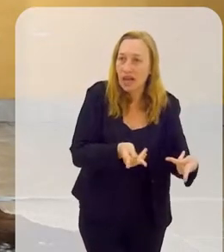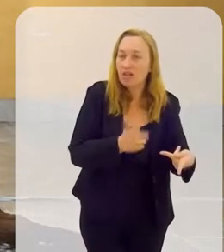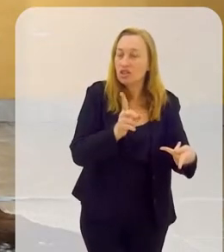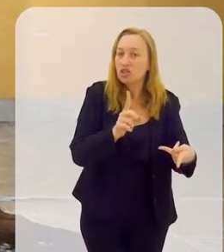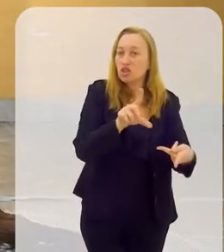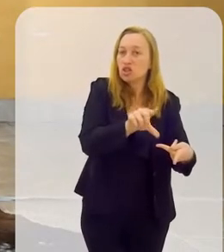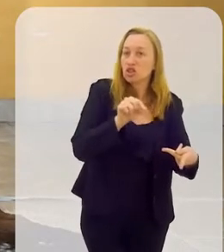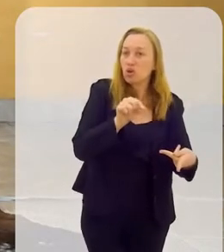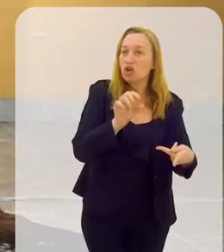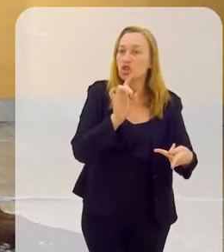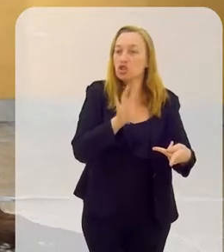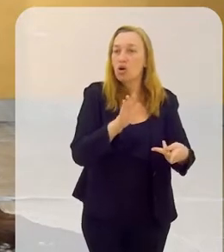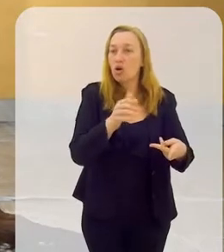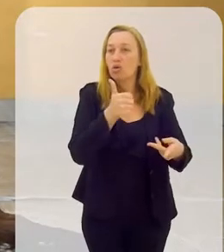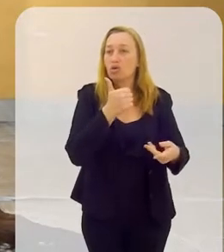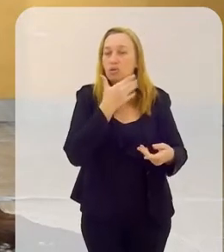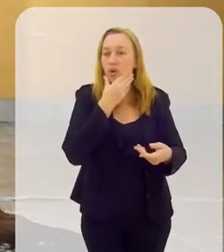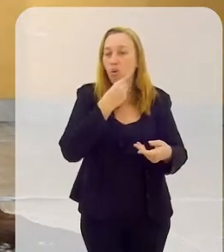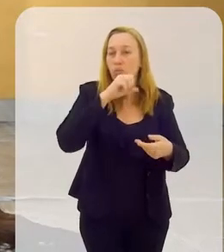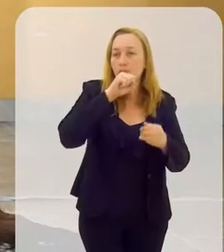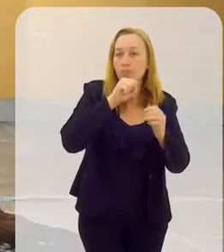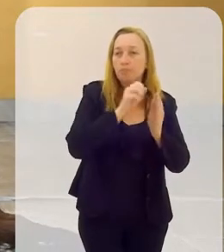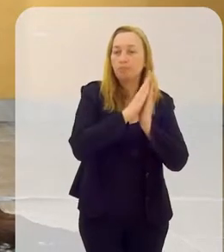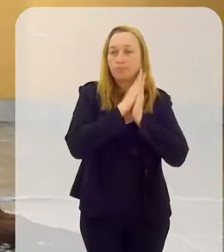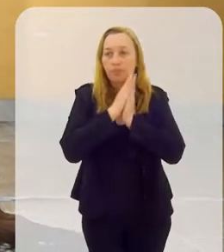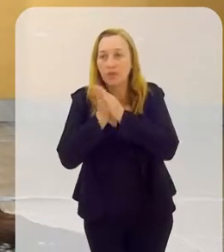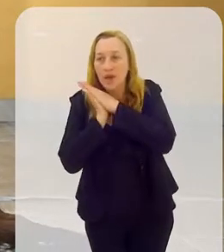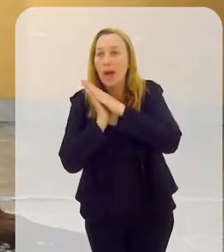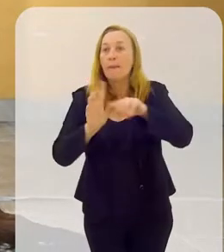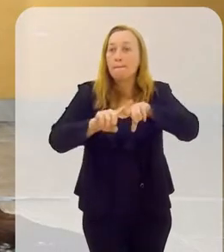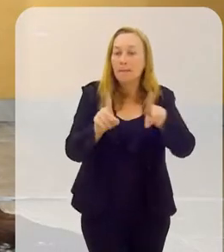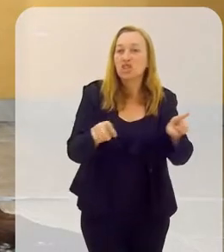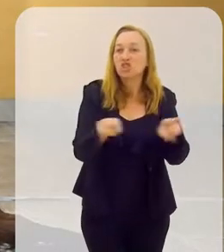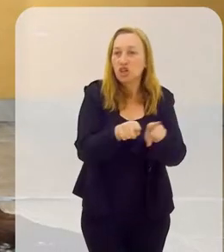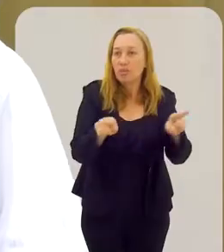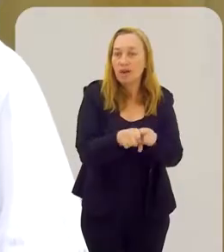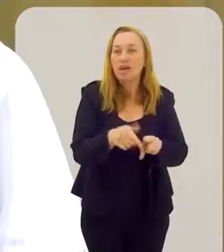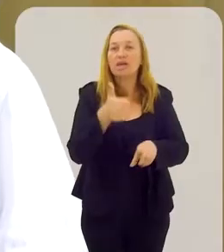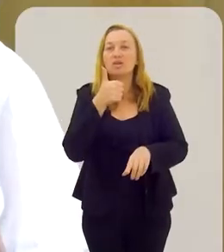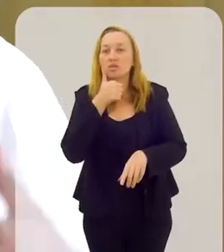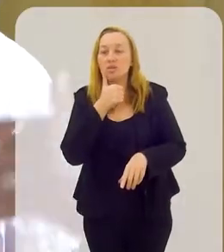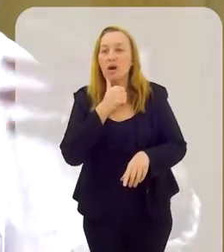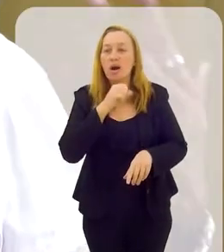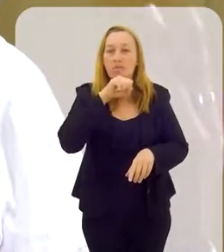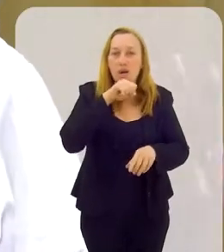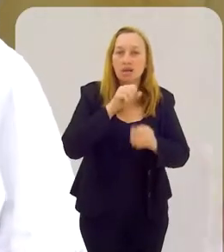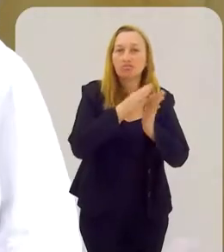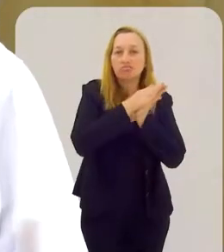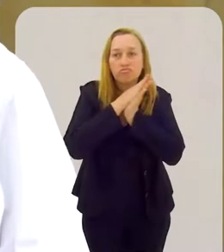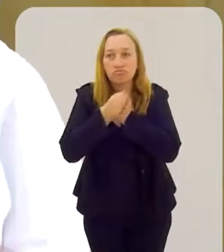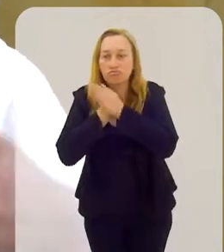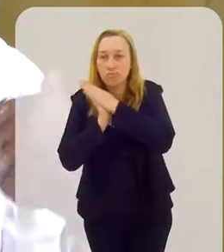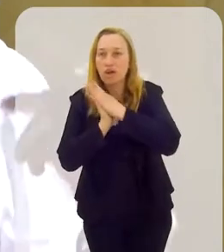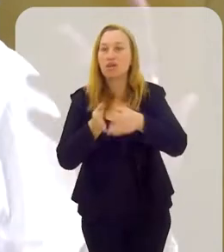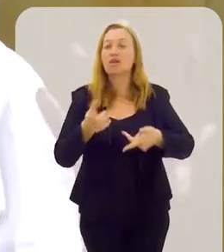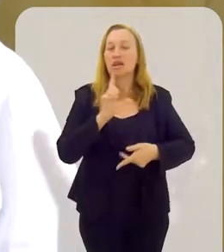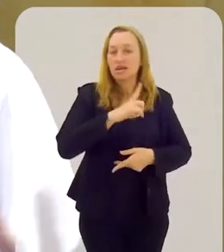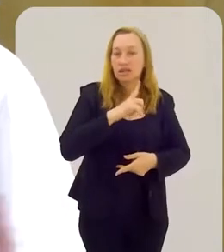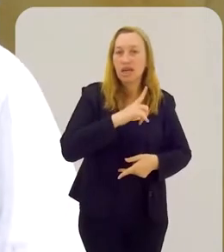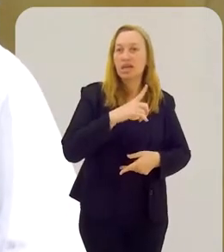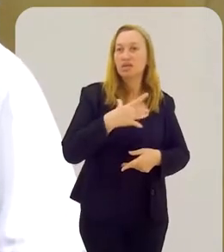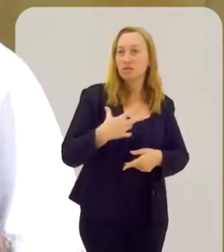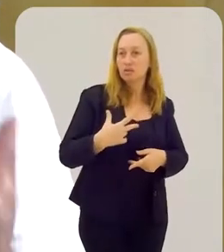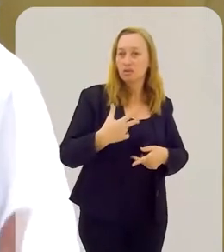você não escolhe apenas o seu babalorixá ou só a yalorixá, vem uma família de santo. Então tem os seus irmãos de santo, cada um com a sua